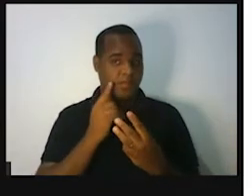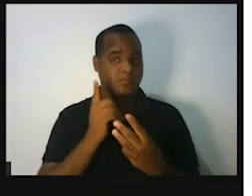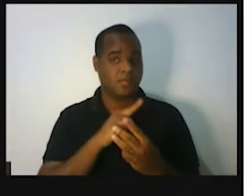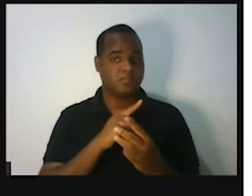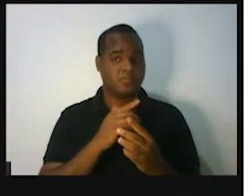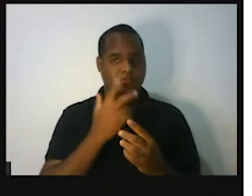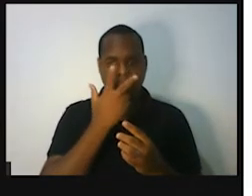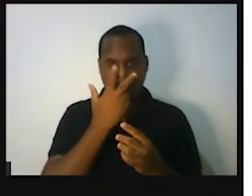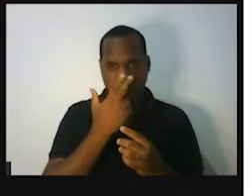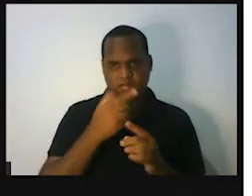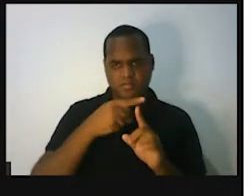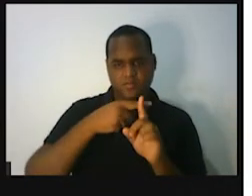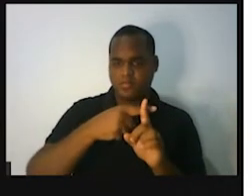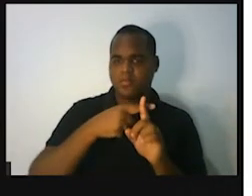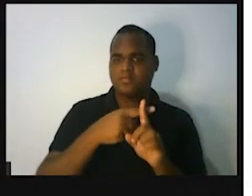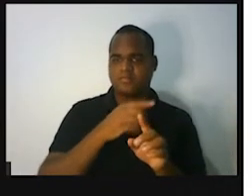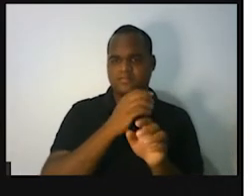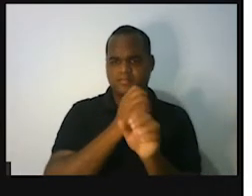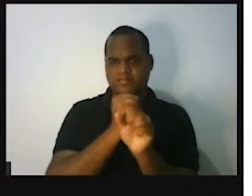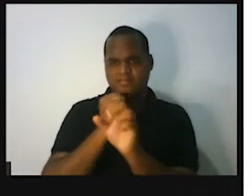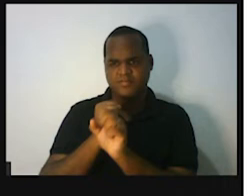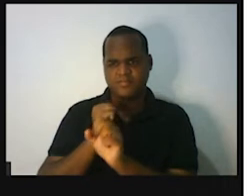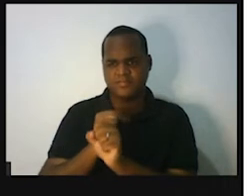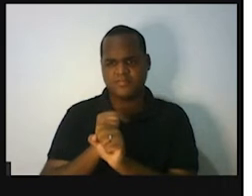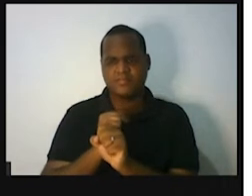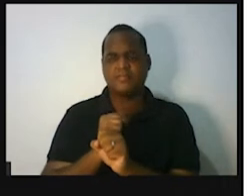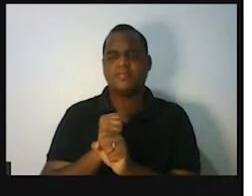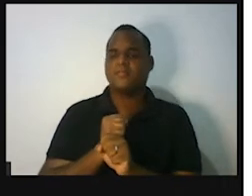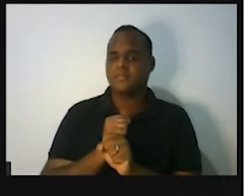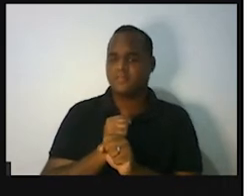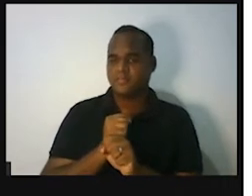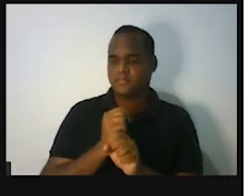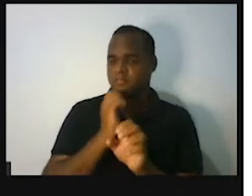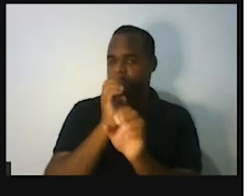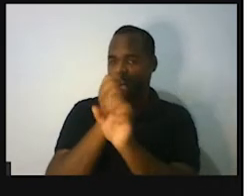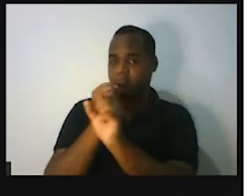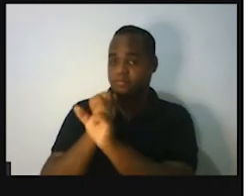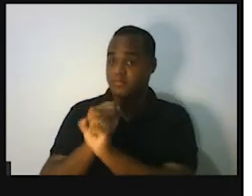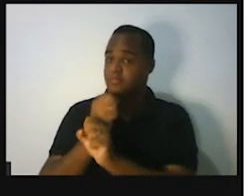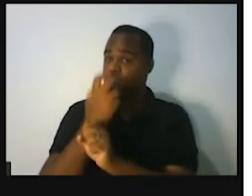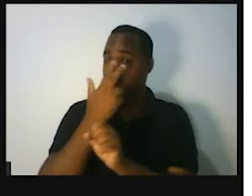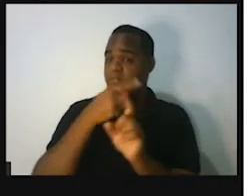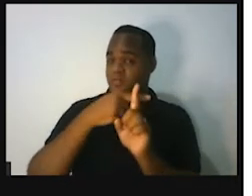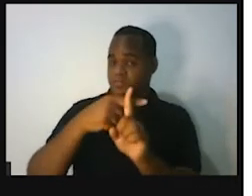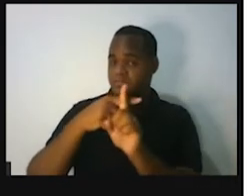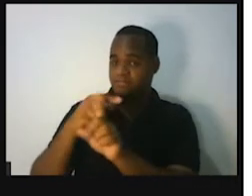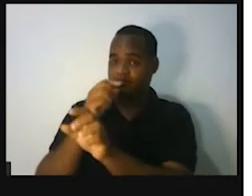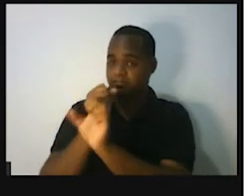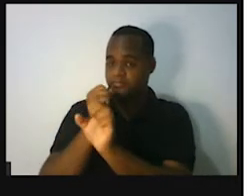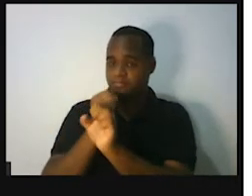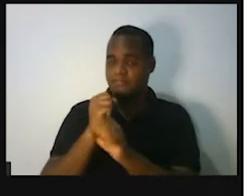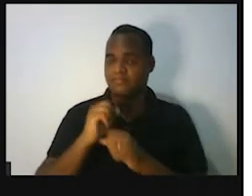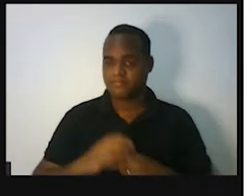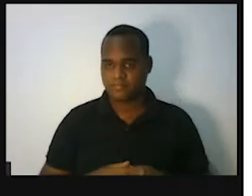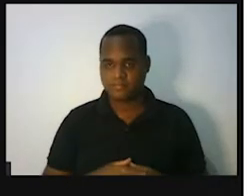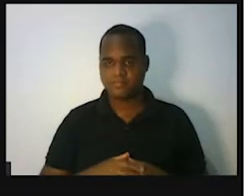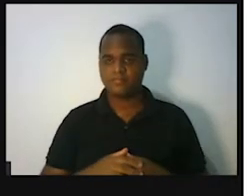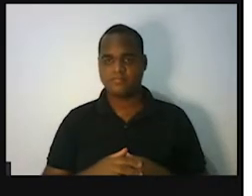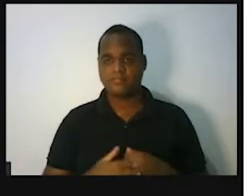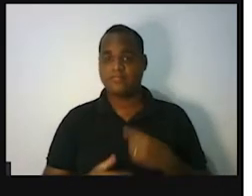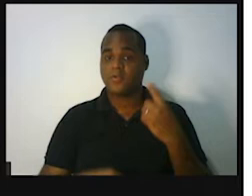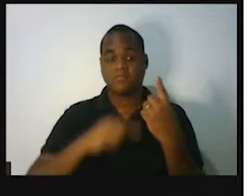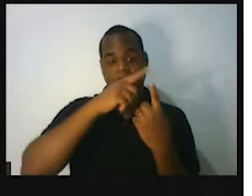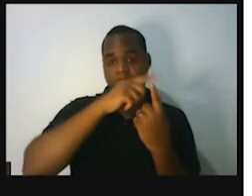A gente pega as notas das três unidades e faz uma soma, uma adição. Ou seja, eu vou pegar a nota da unidade